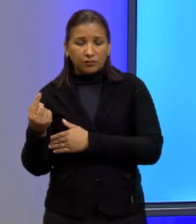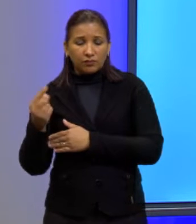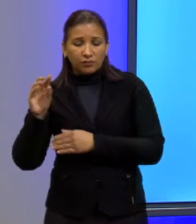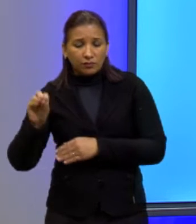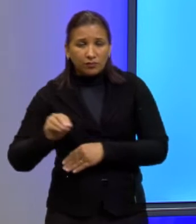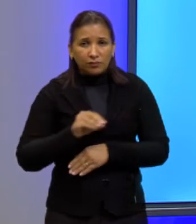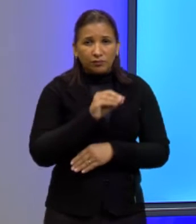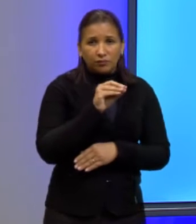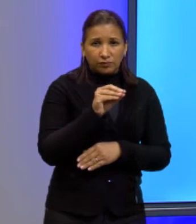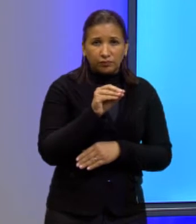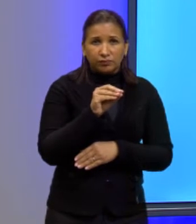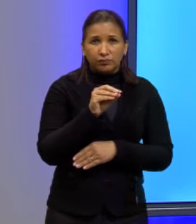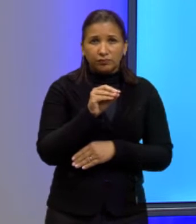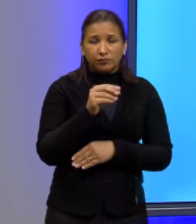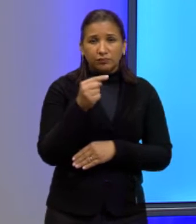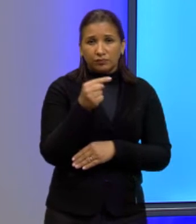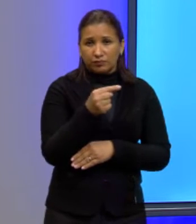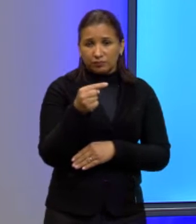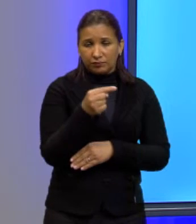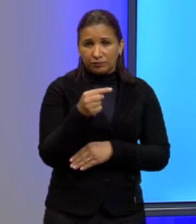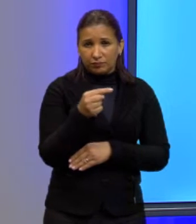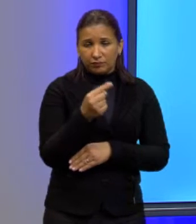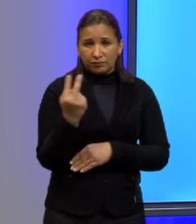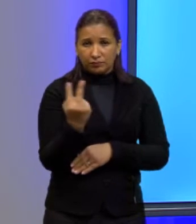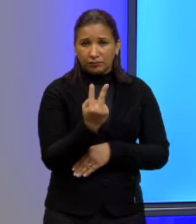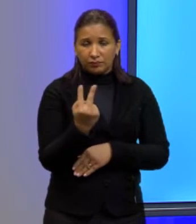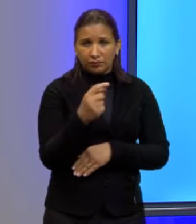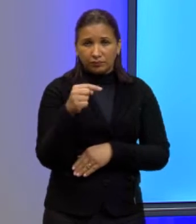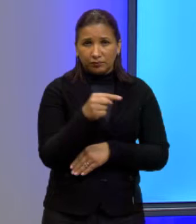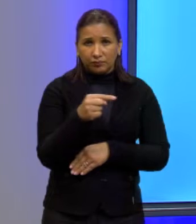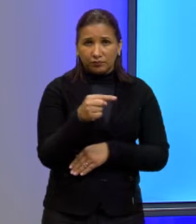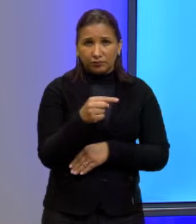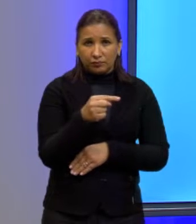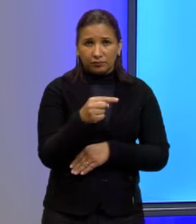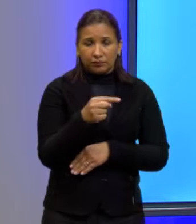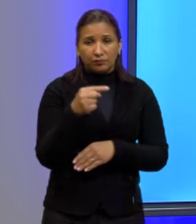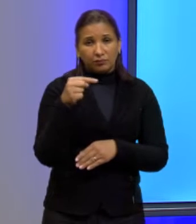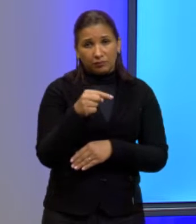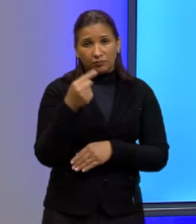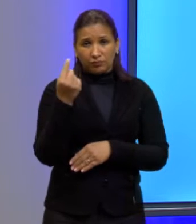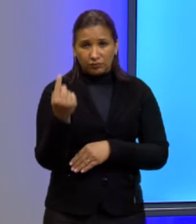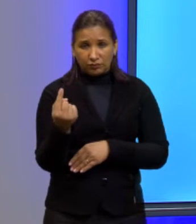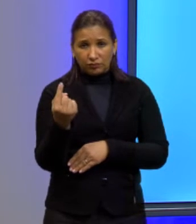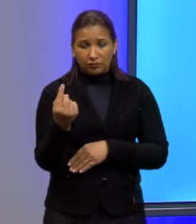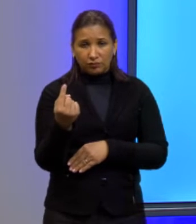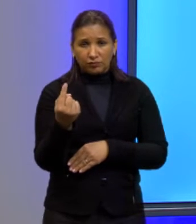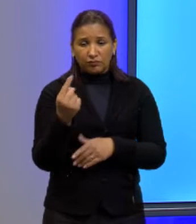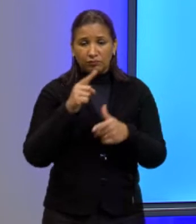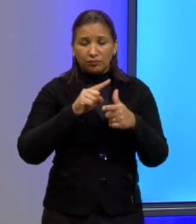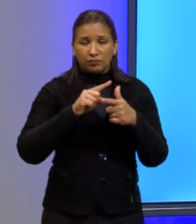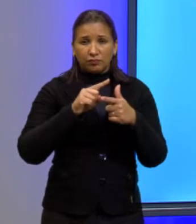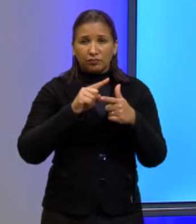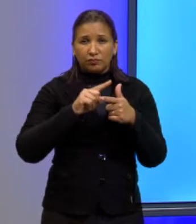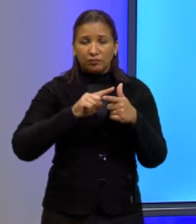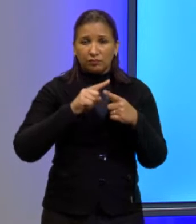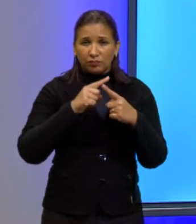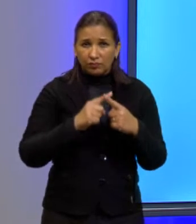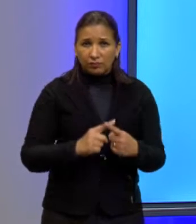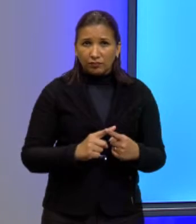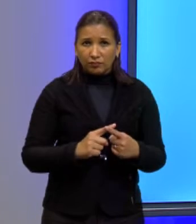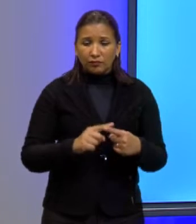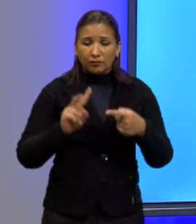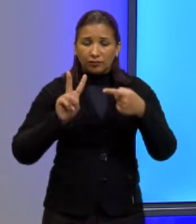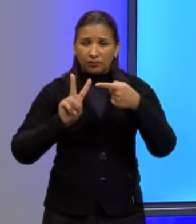para lá, ambos negativos, então, vou multiplicar por menos 1, eu preciso fazer a raiz quadrada, então, do